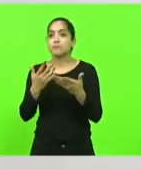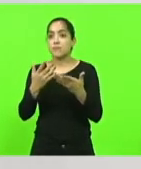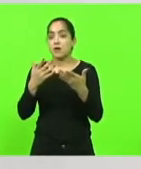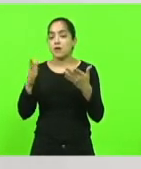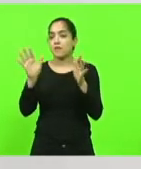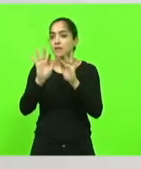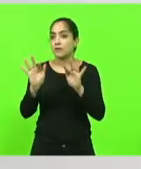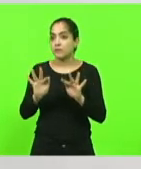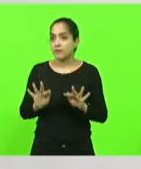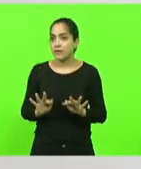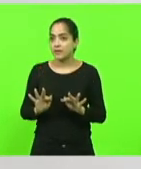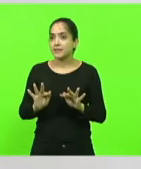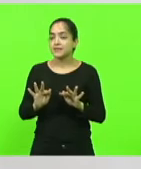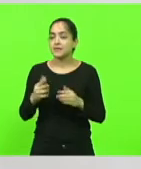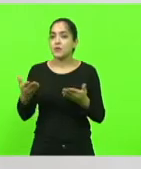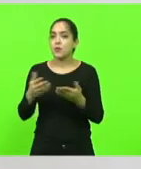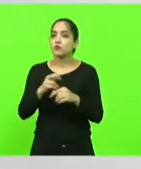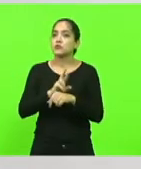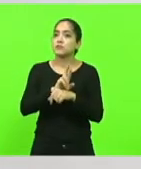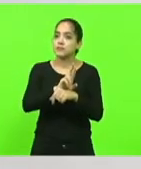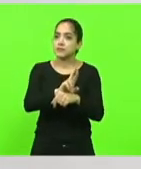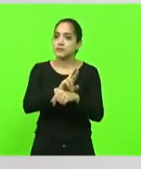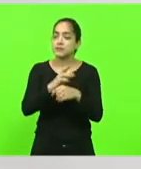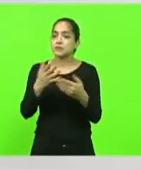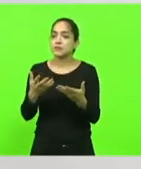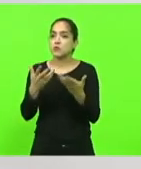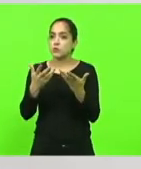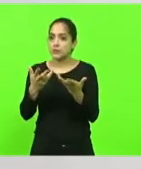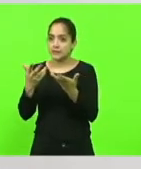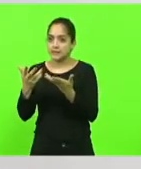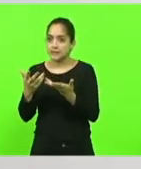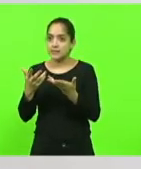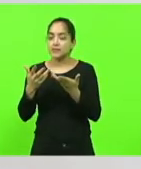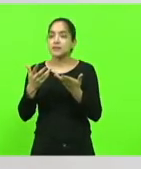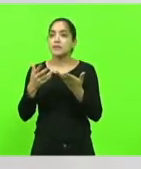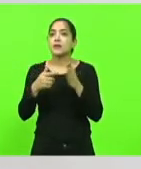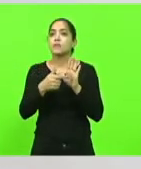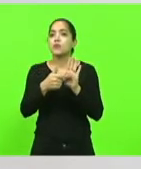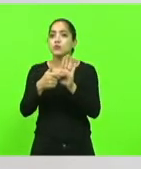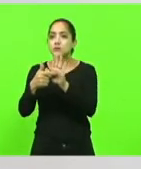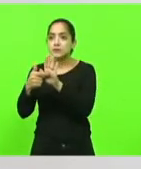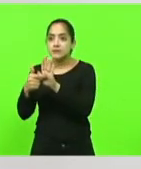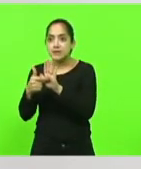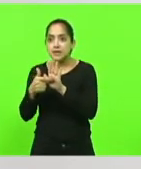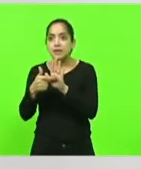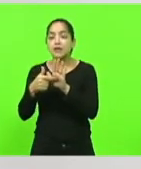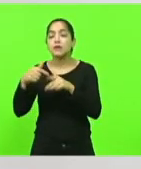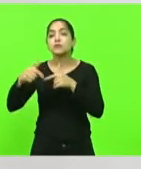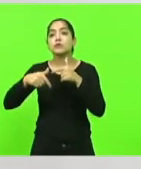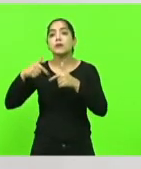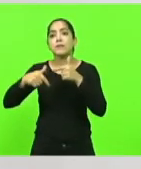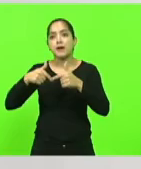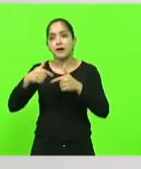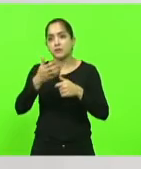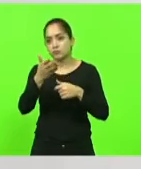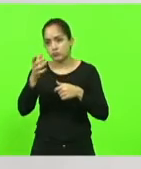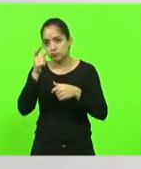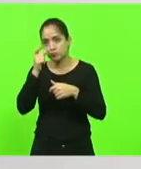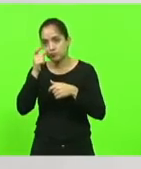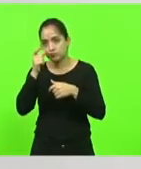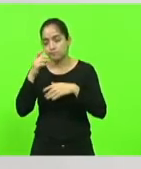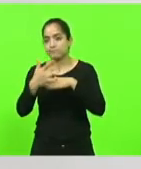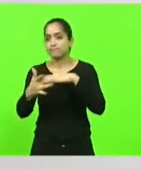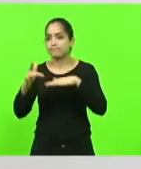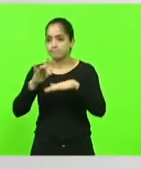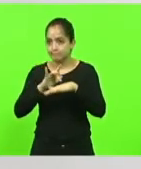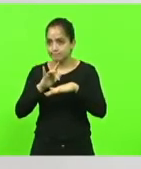estar aqui representando a nossa Laguna. E eu queria aqui dar um panorama do nosso trabalho. Claro que todos acompanham pelas mídias sociais